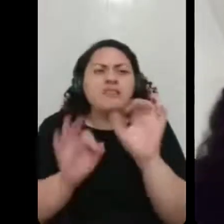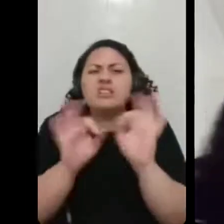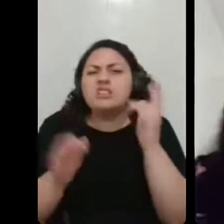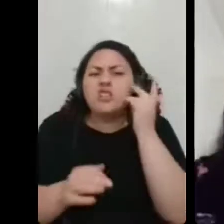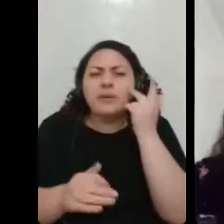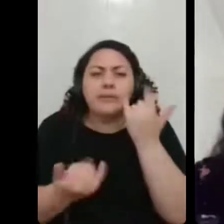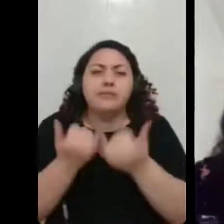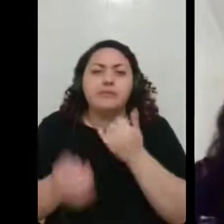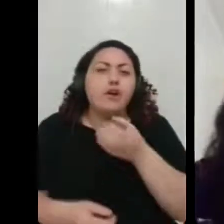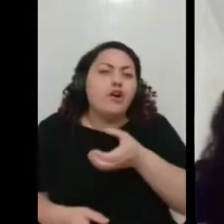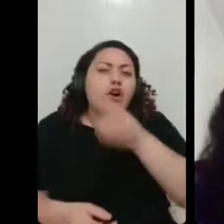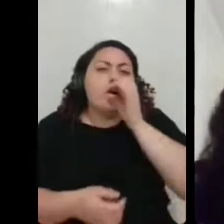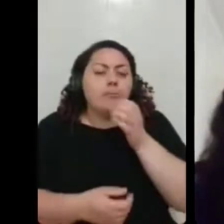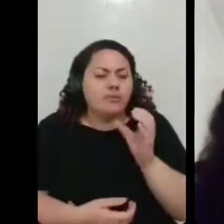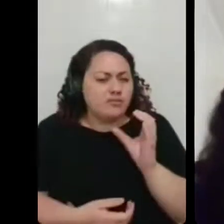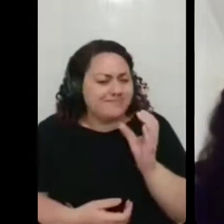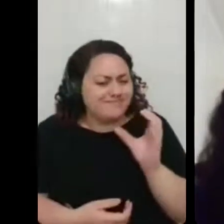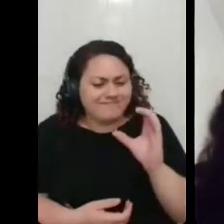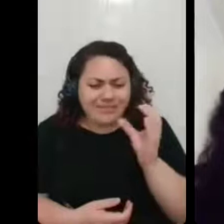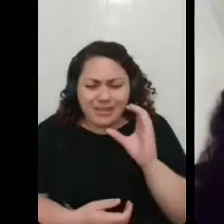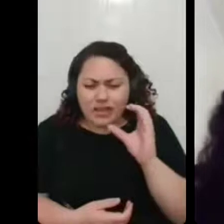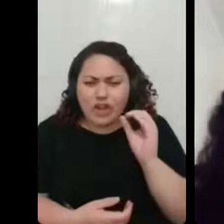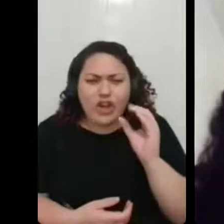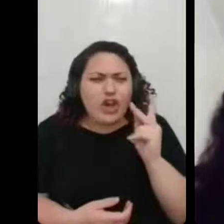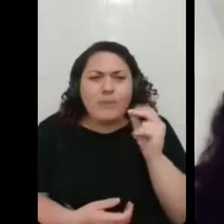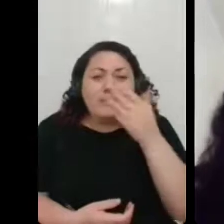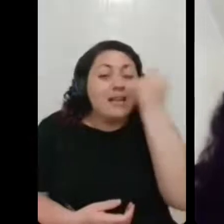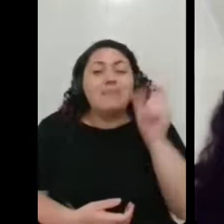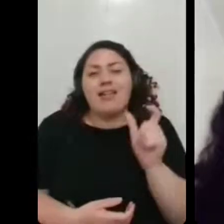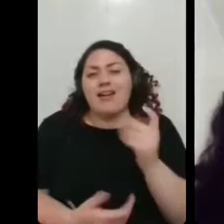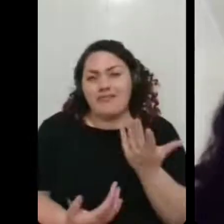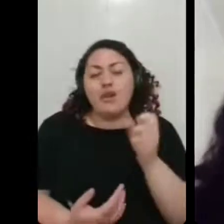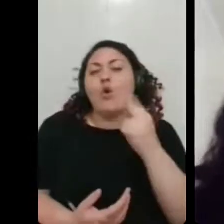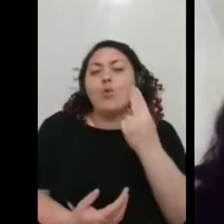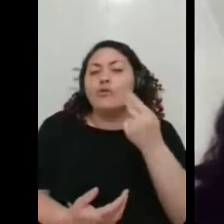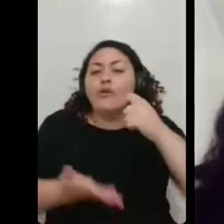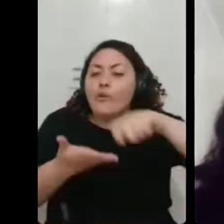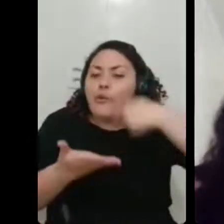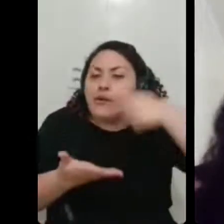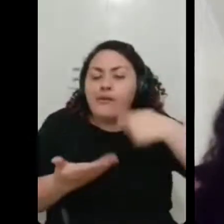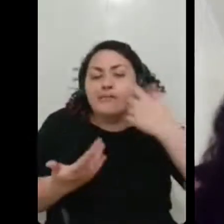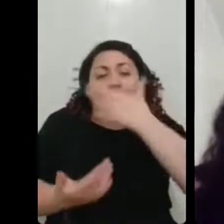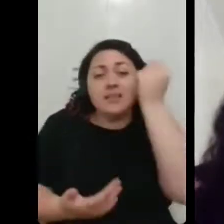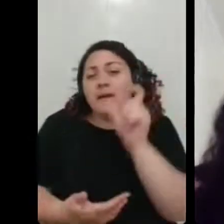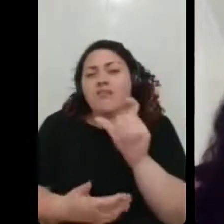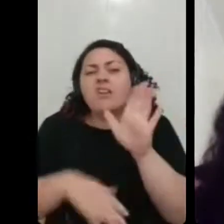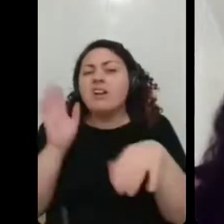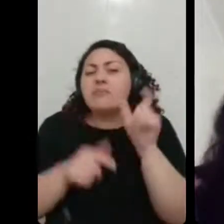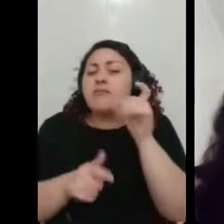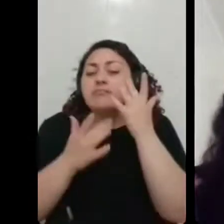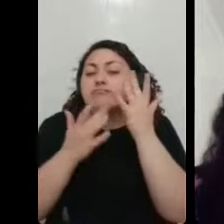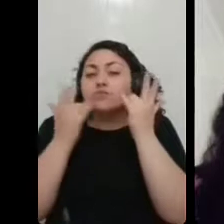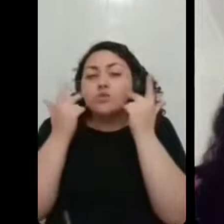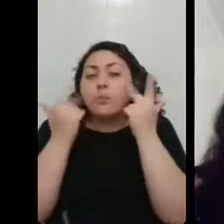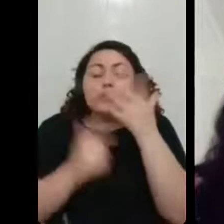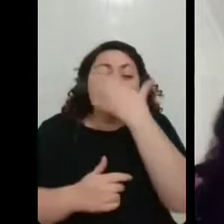colher, ou durante uma conversa esquecer alguma palavra, bem comum. E aí, outro dia, eu estava conversando com a Ana sobre isso, assim, o importante